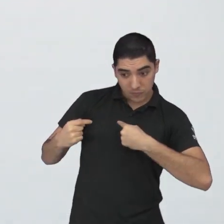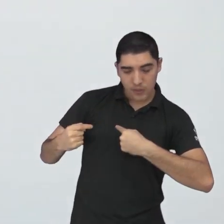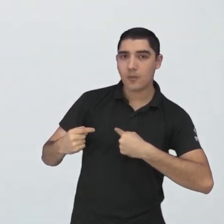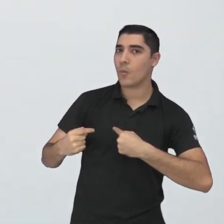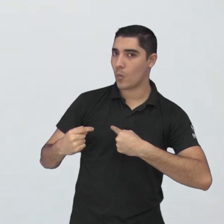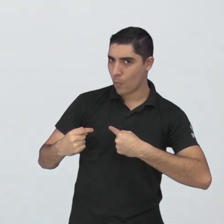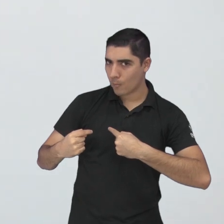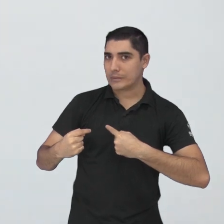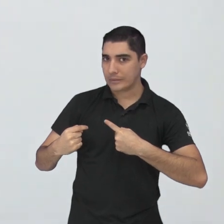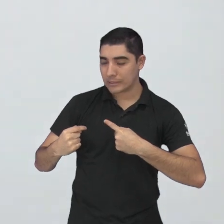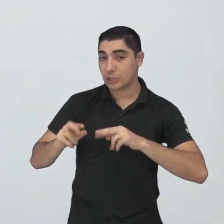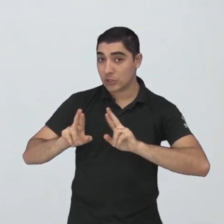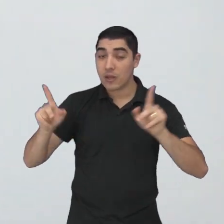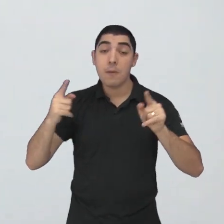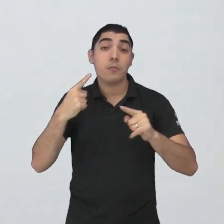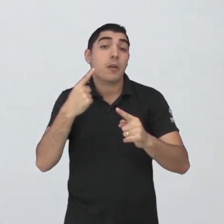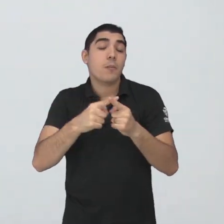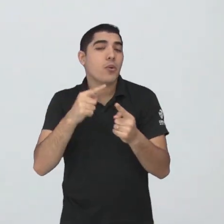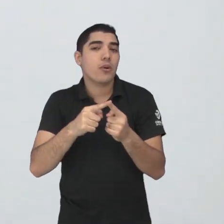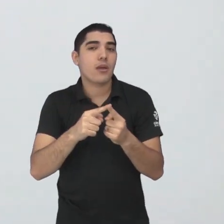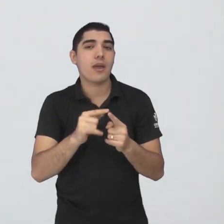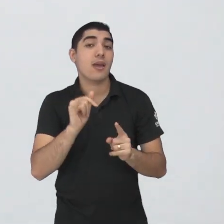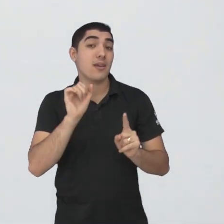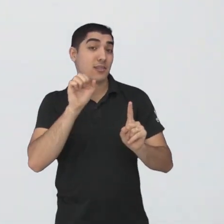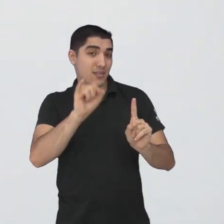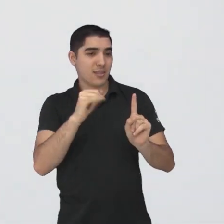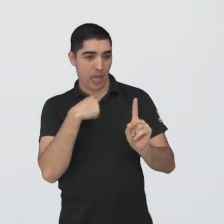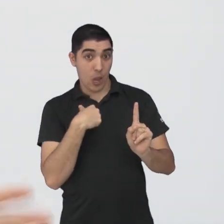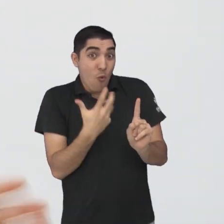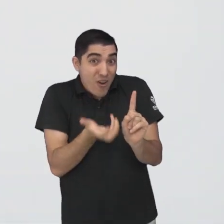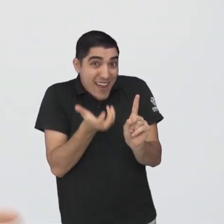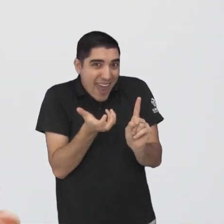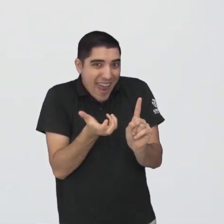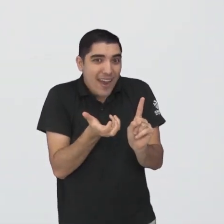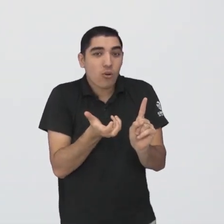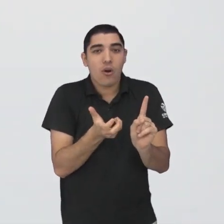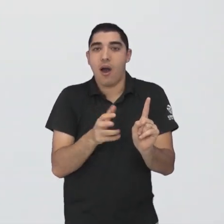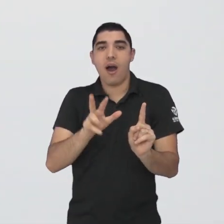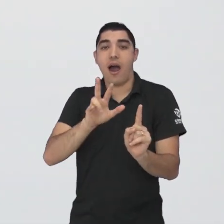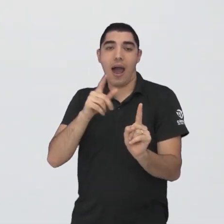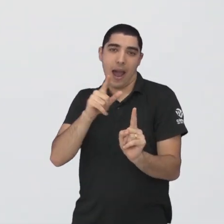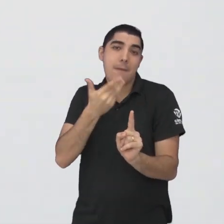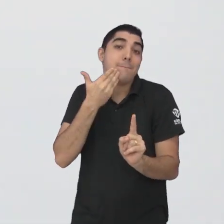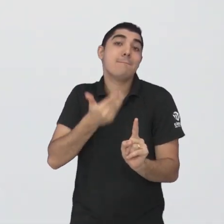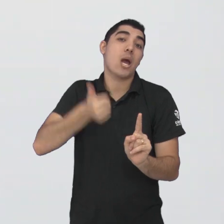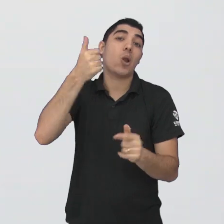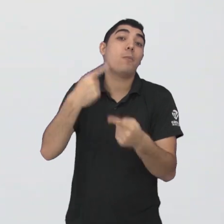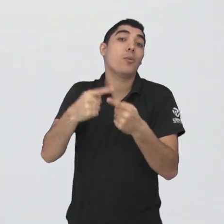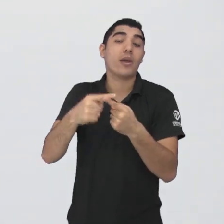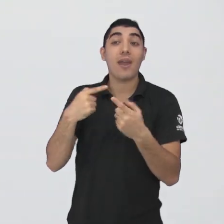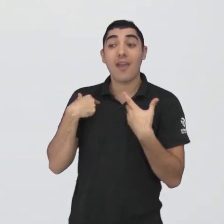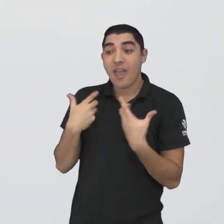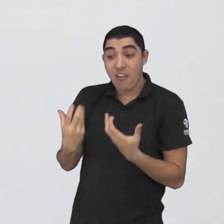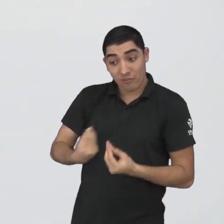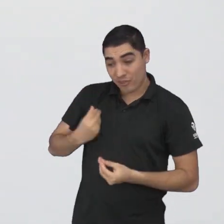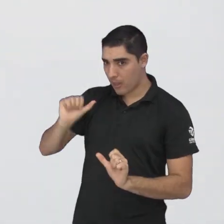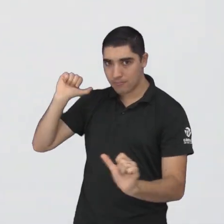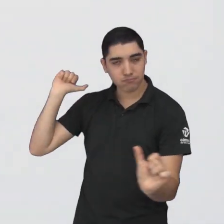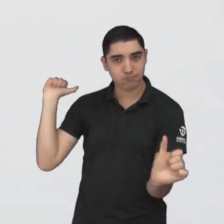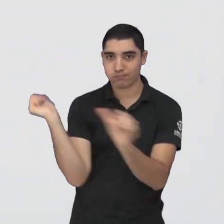mais fácil de você lidar com a mudança, porque a vida muda completamente. Quando você tem um filho, a sua vida,